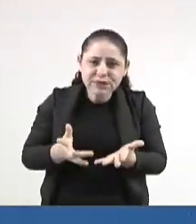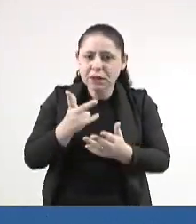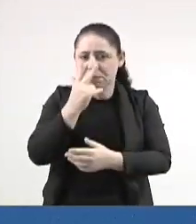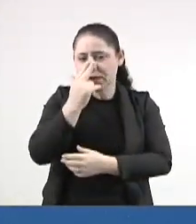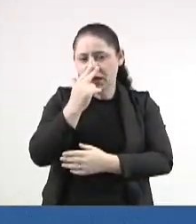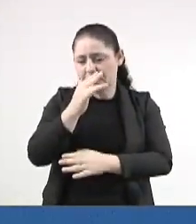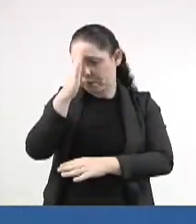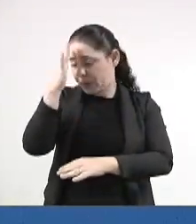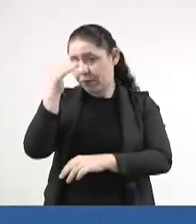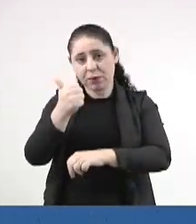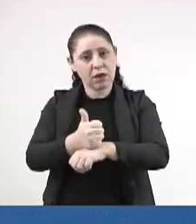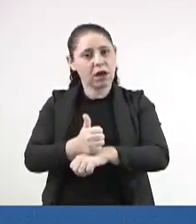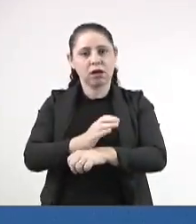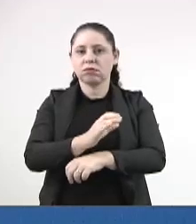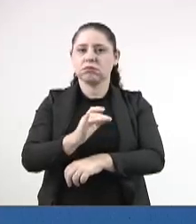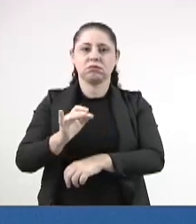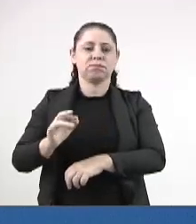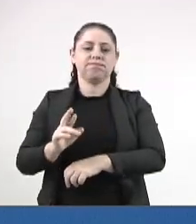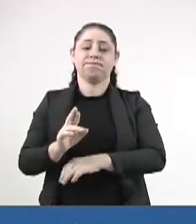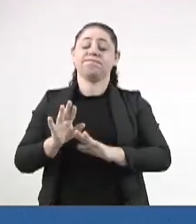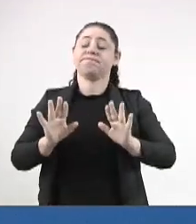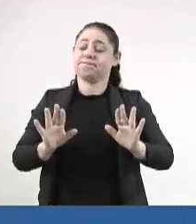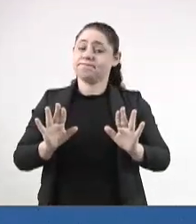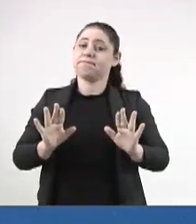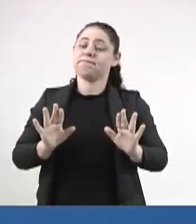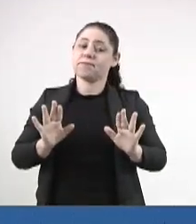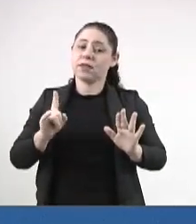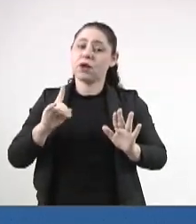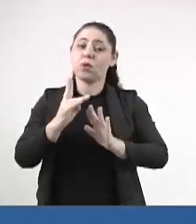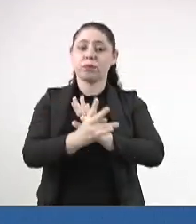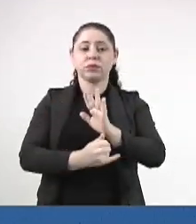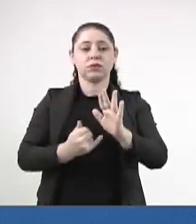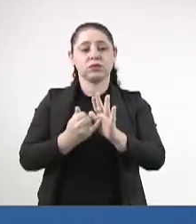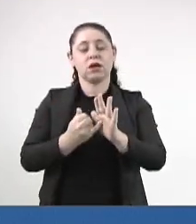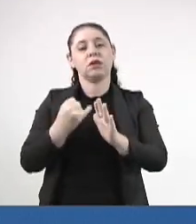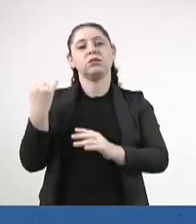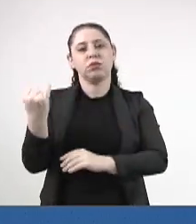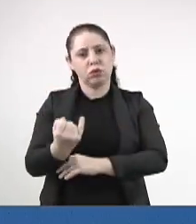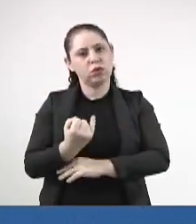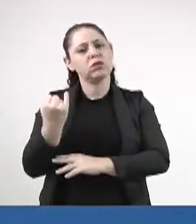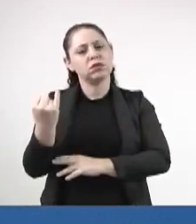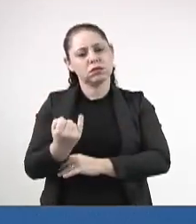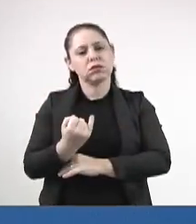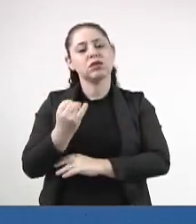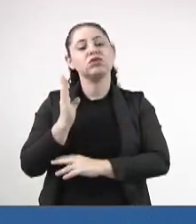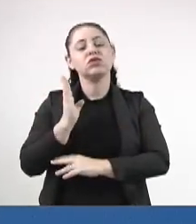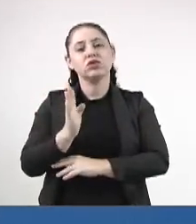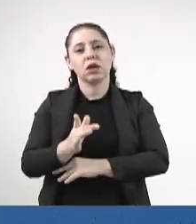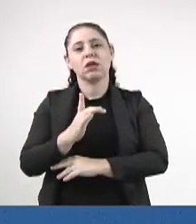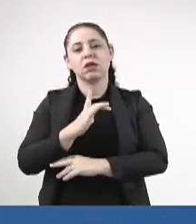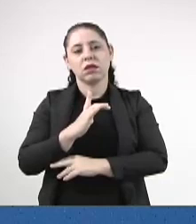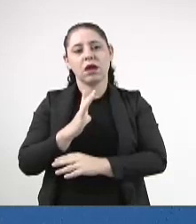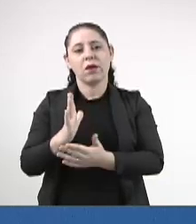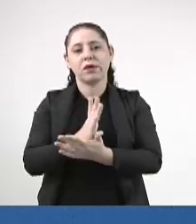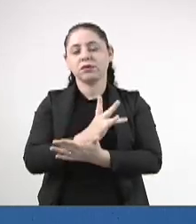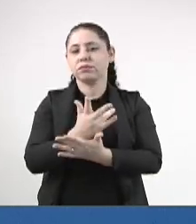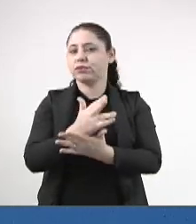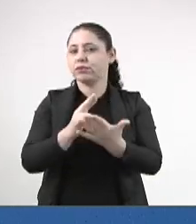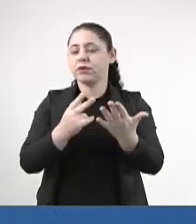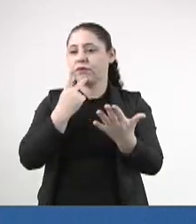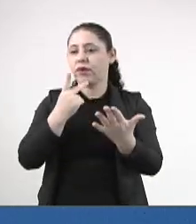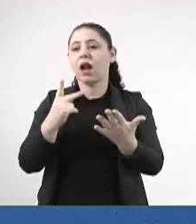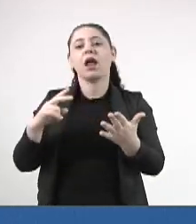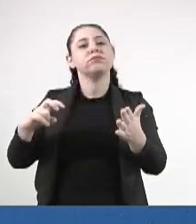que não é prioridade da comissão. Então, é um projeto importante, já temos relatos de